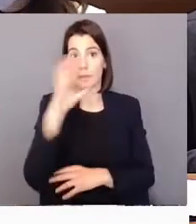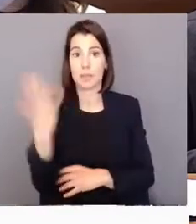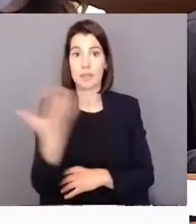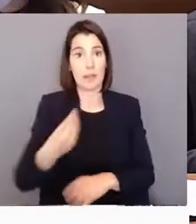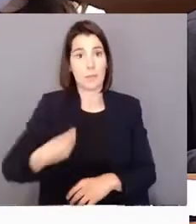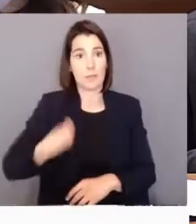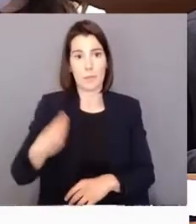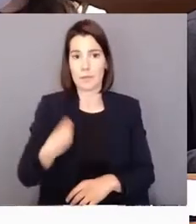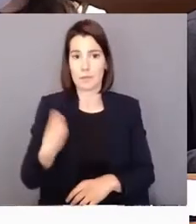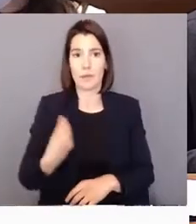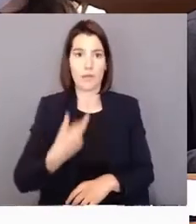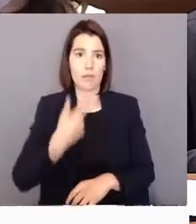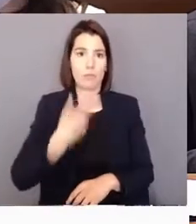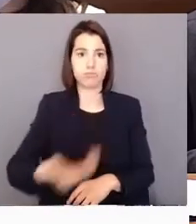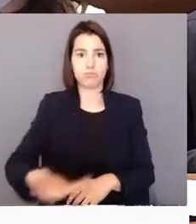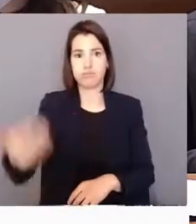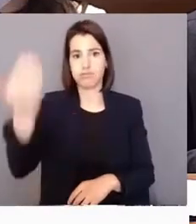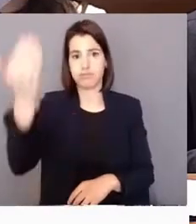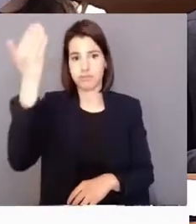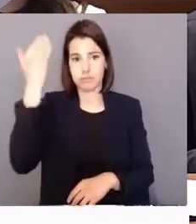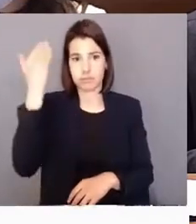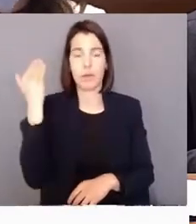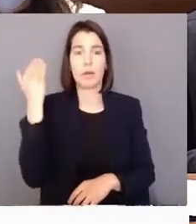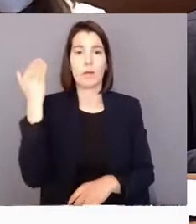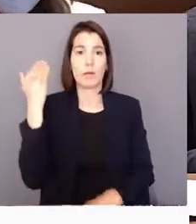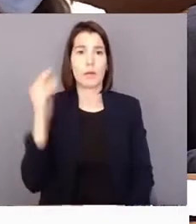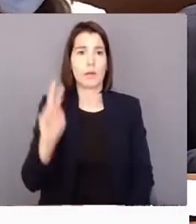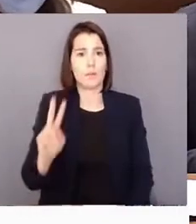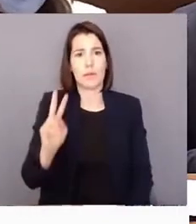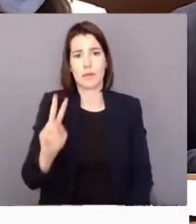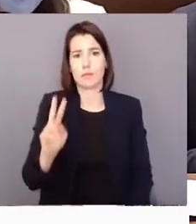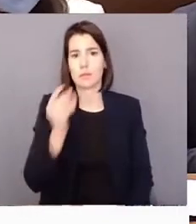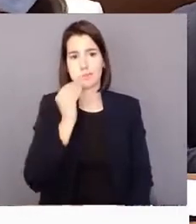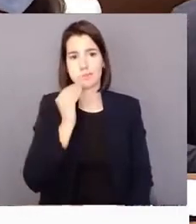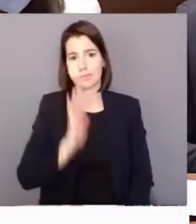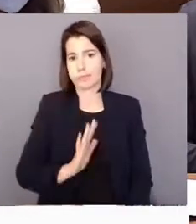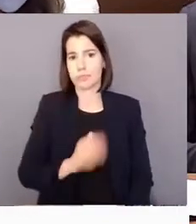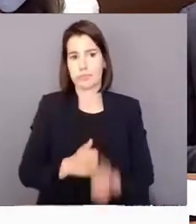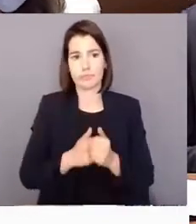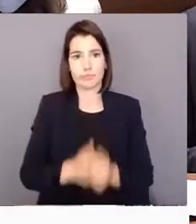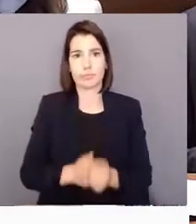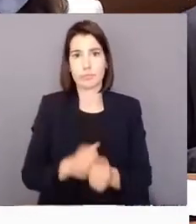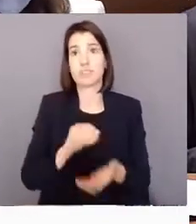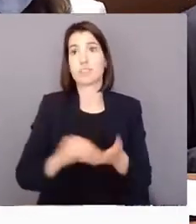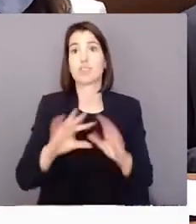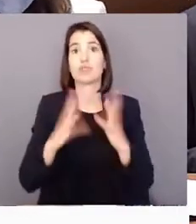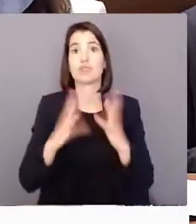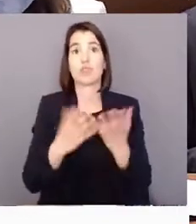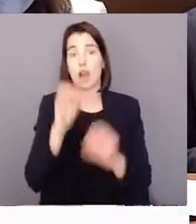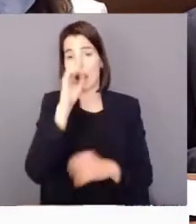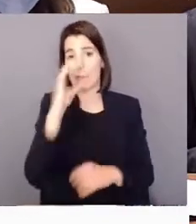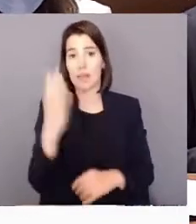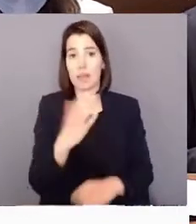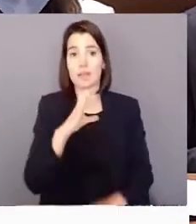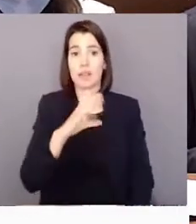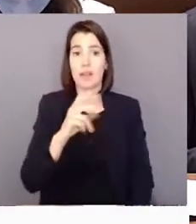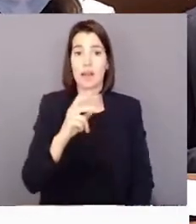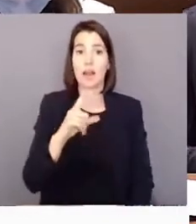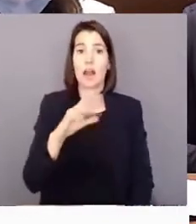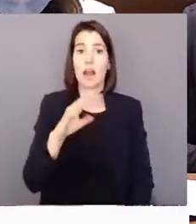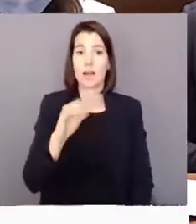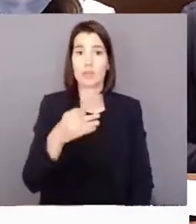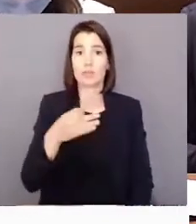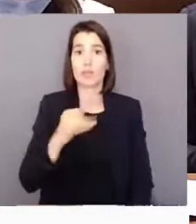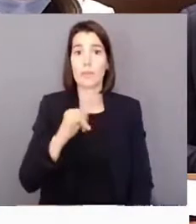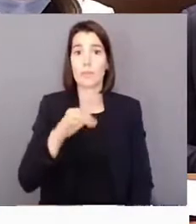muito algo que o PSD cultiva, pelo menos desde o Secretário de Estado do Ambiente Carlos Pimenta, provavelmente o